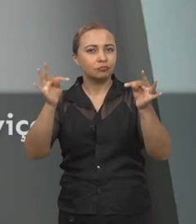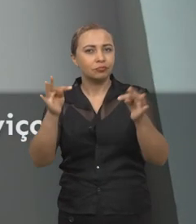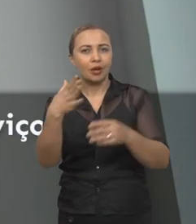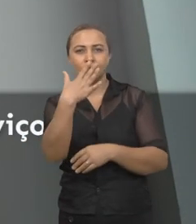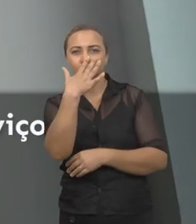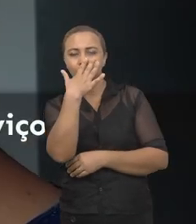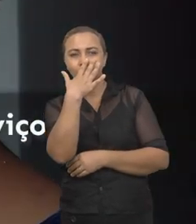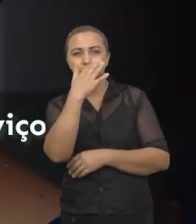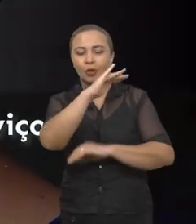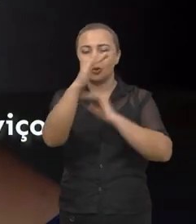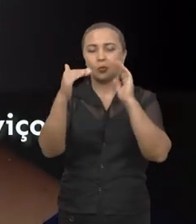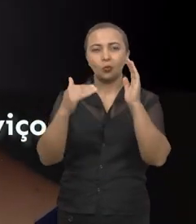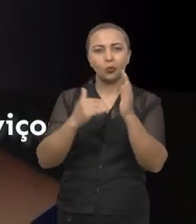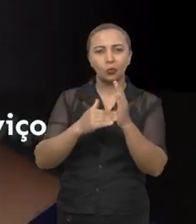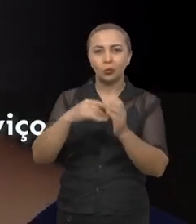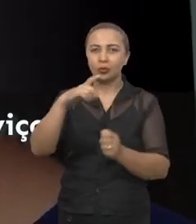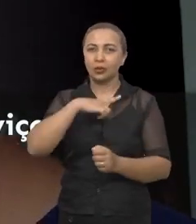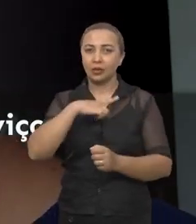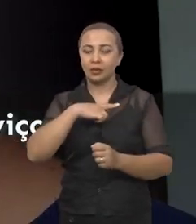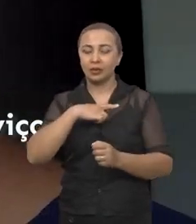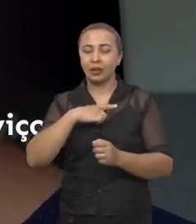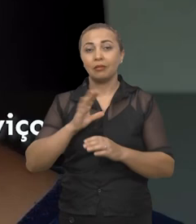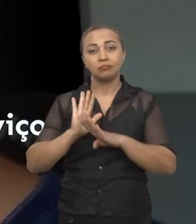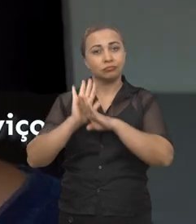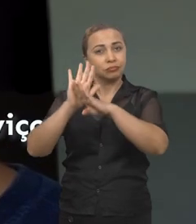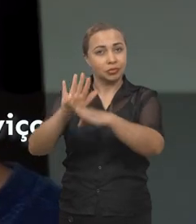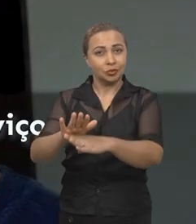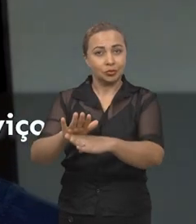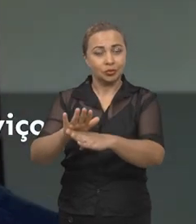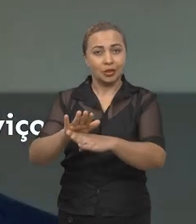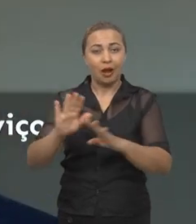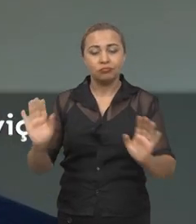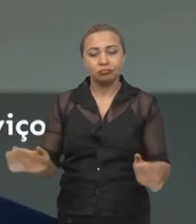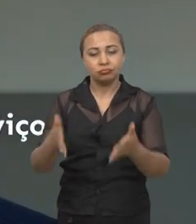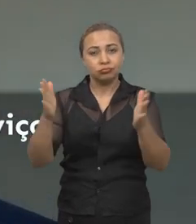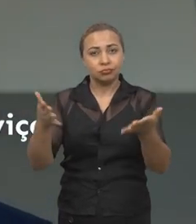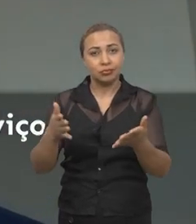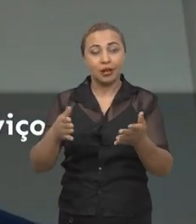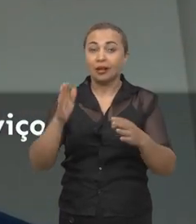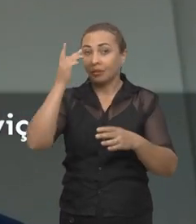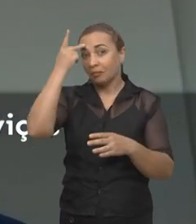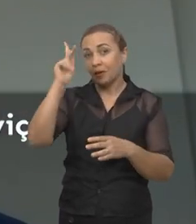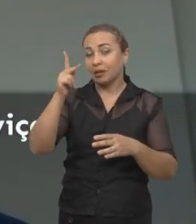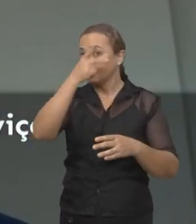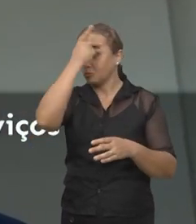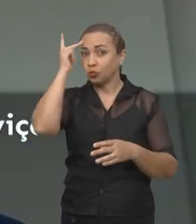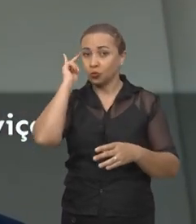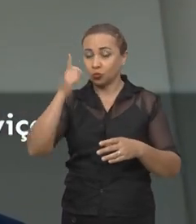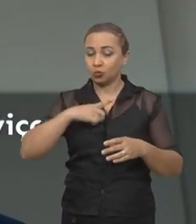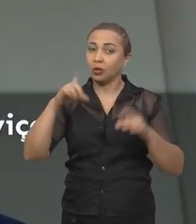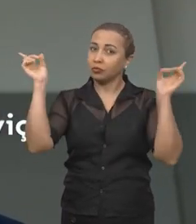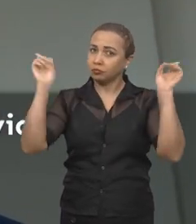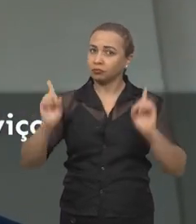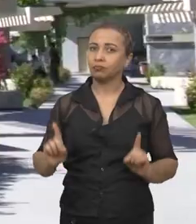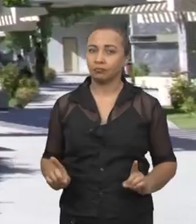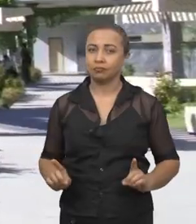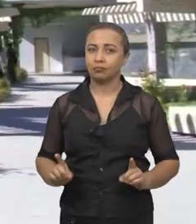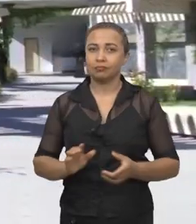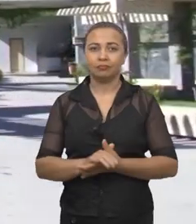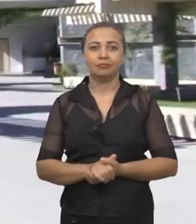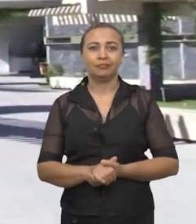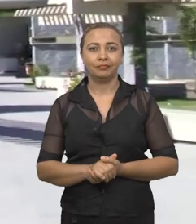Tecnologias assistivas são todos os recursos e os serviços que contribuem para proporcionar ou ampliar habilidades funcionais de pessoas com